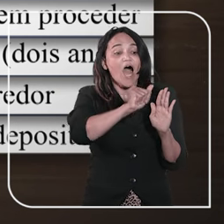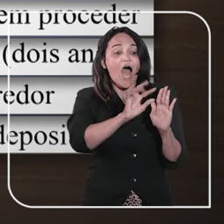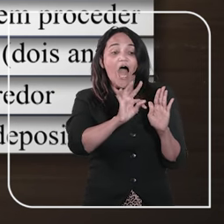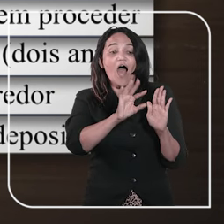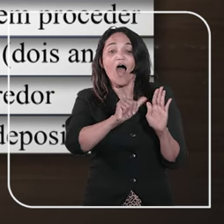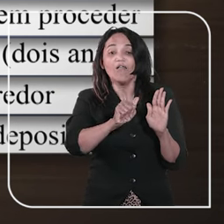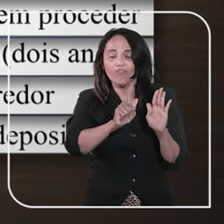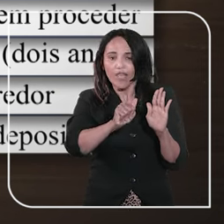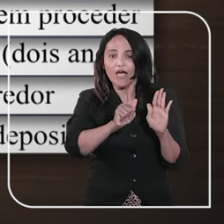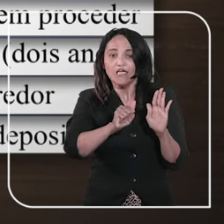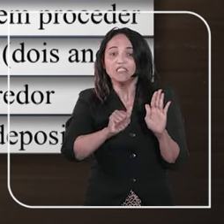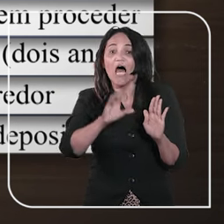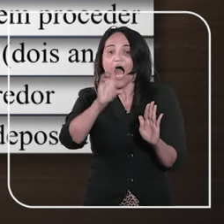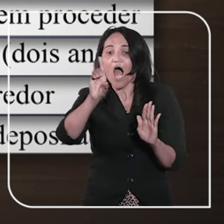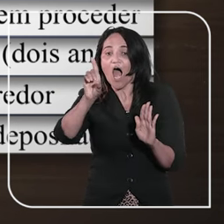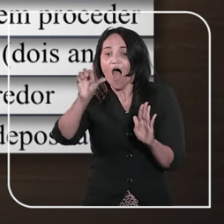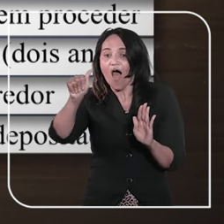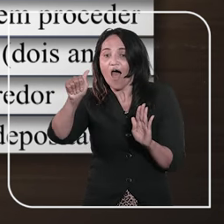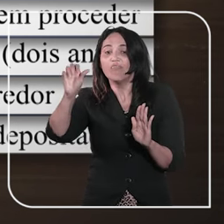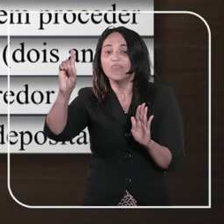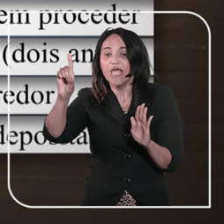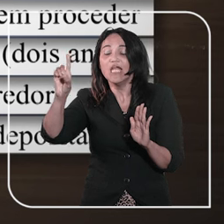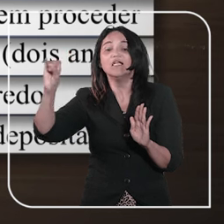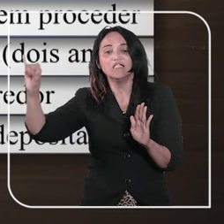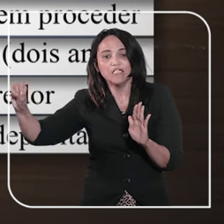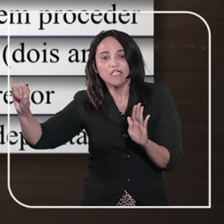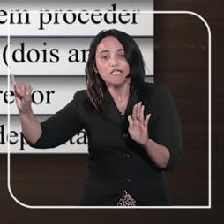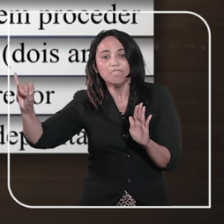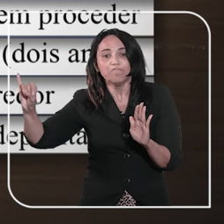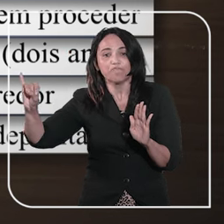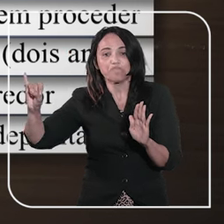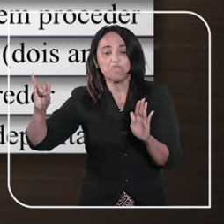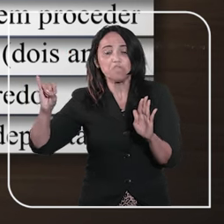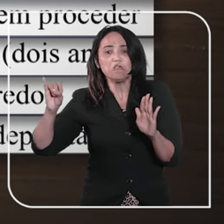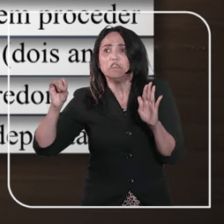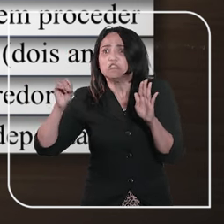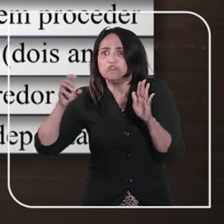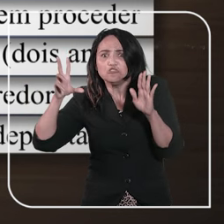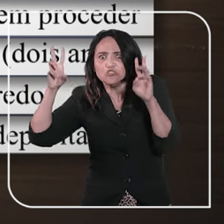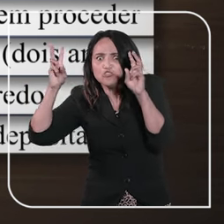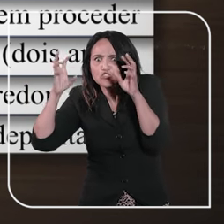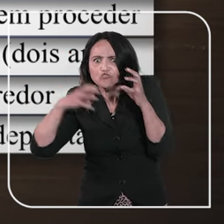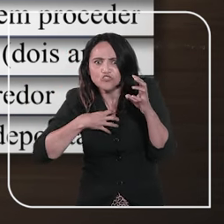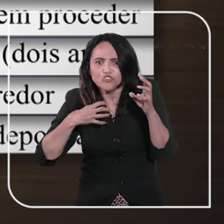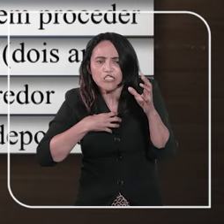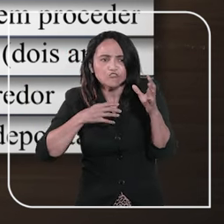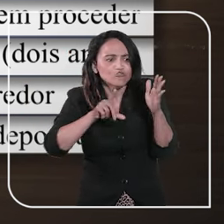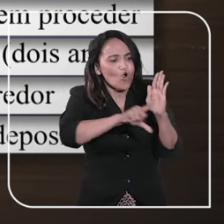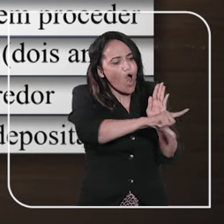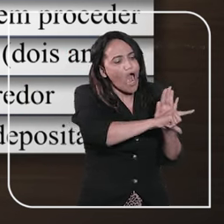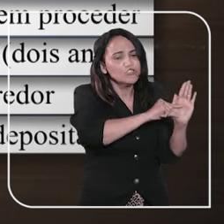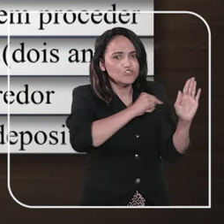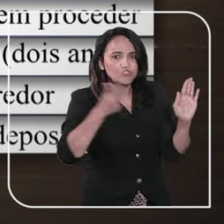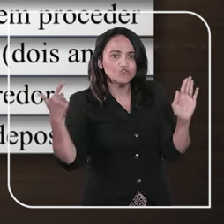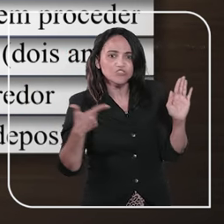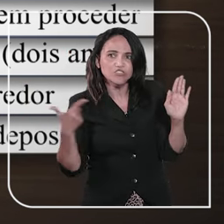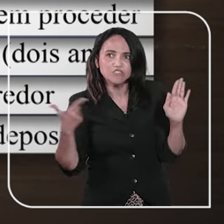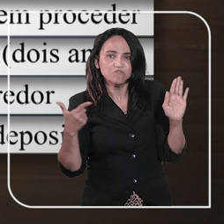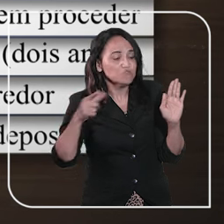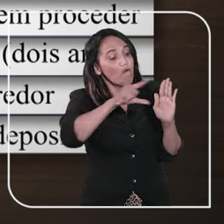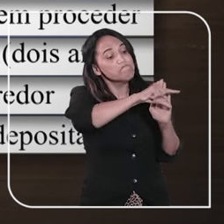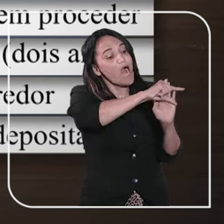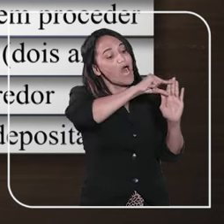sessão de julgamento da ADI 5.755, nos termos do artigo 2º, caput e